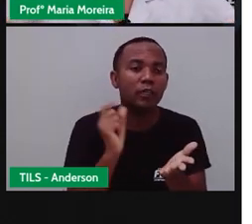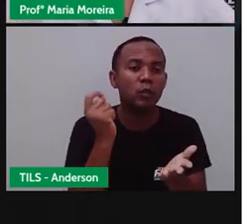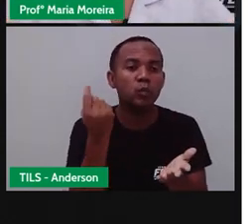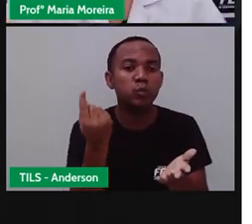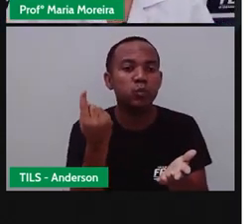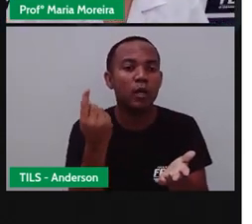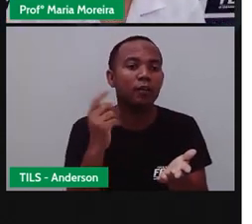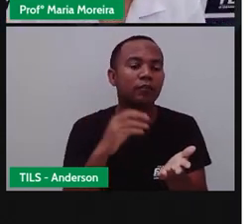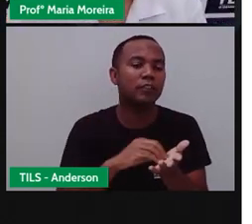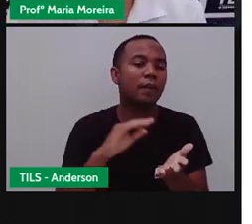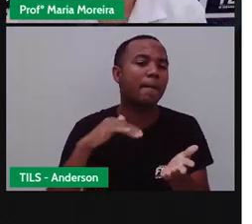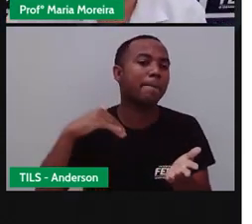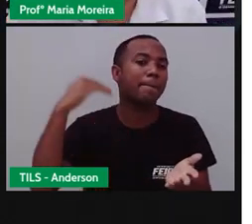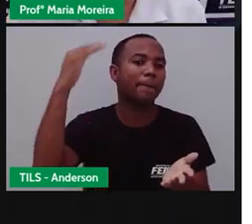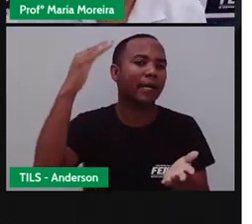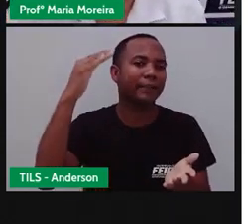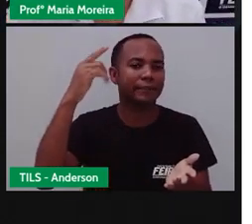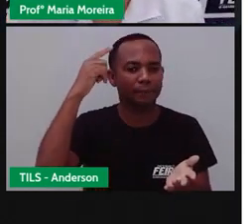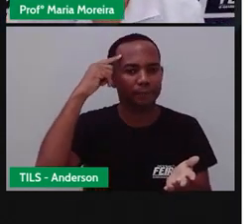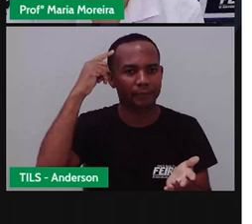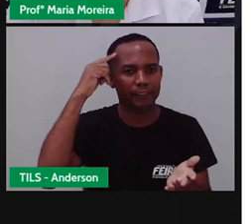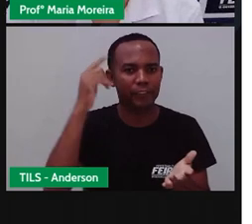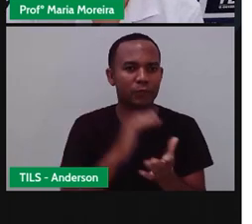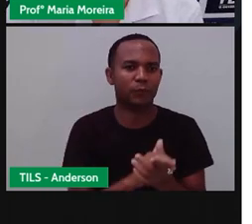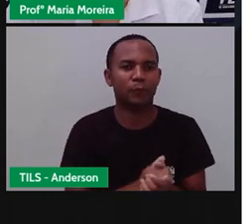dos outros. Não é isso?